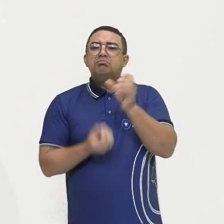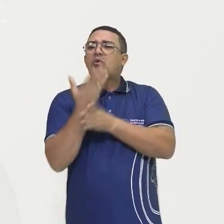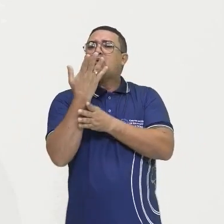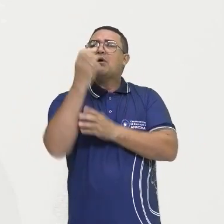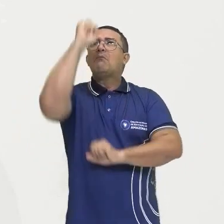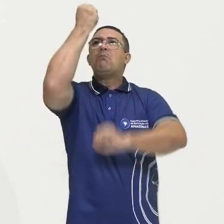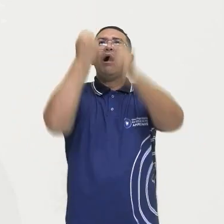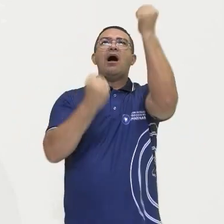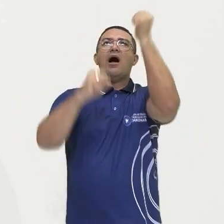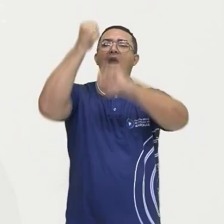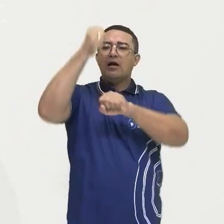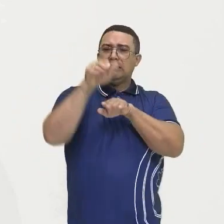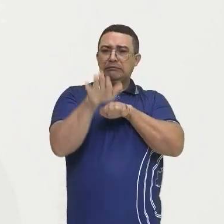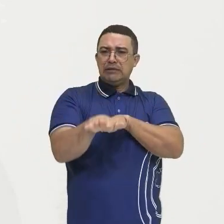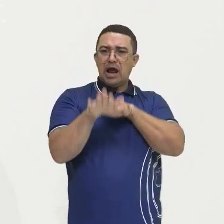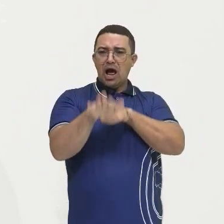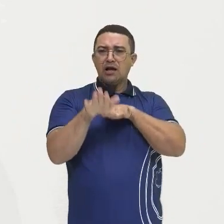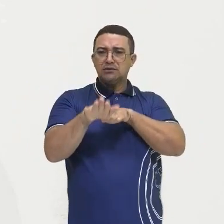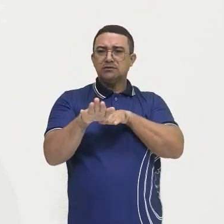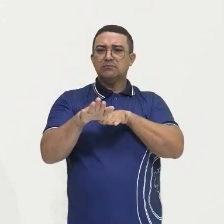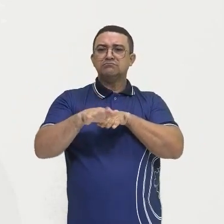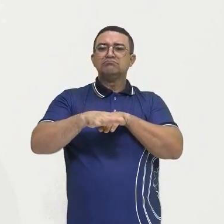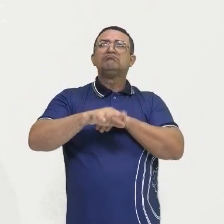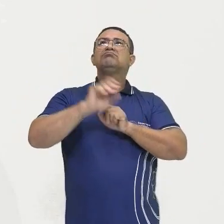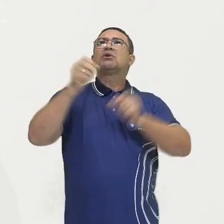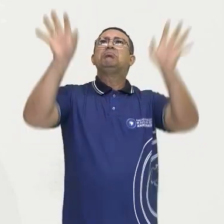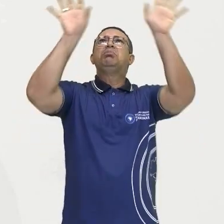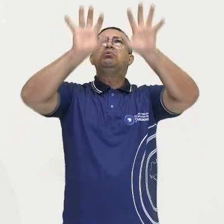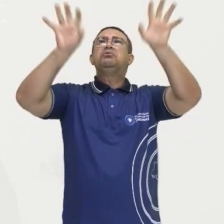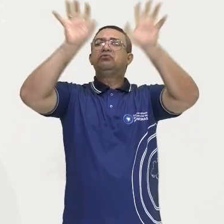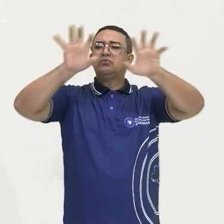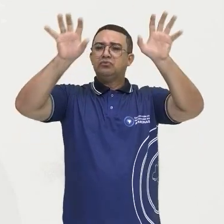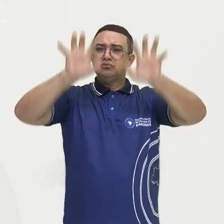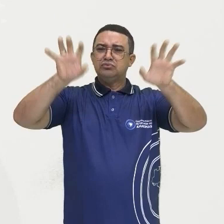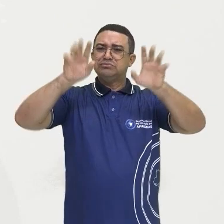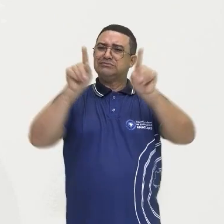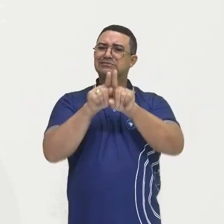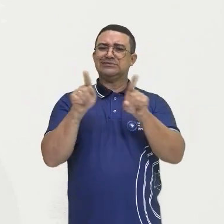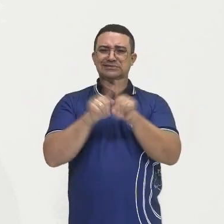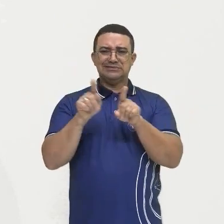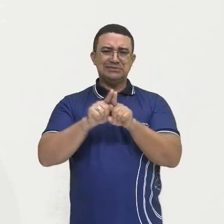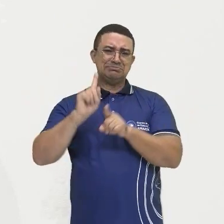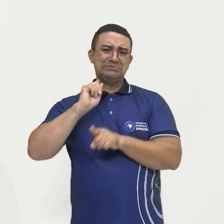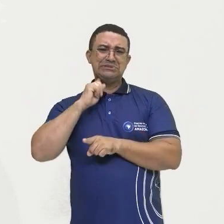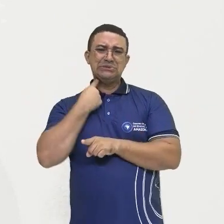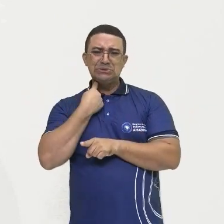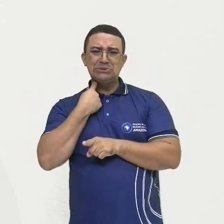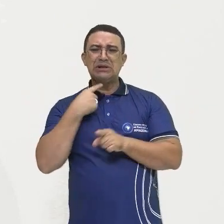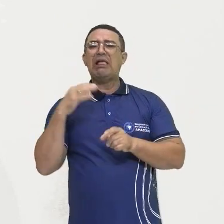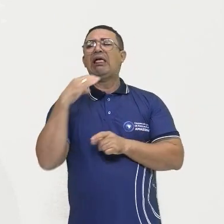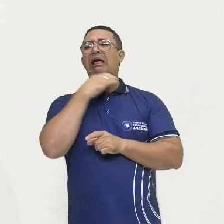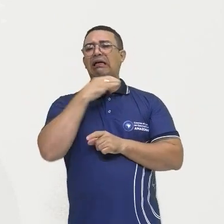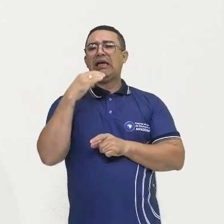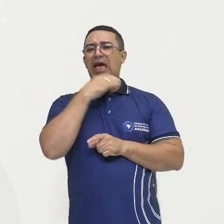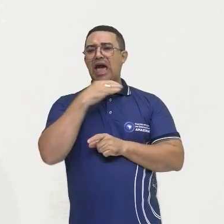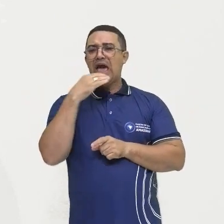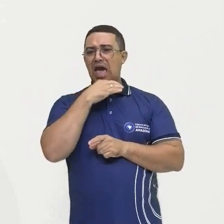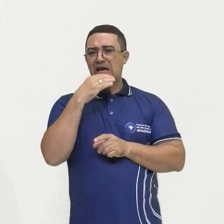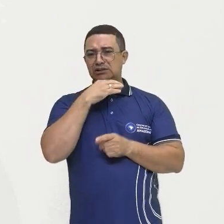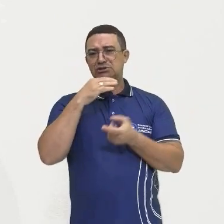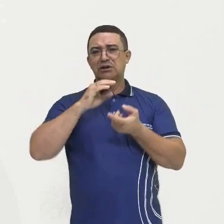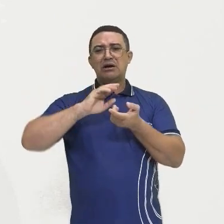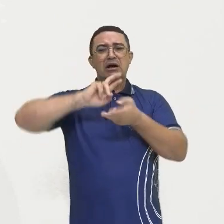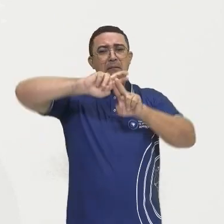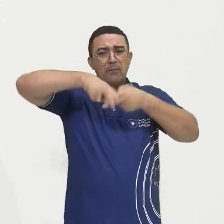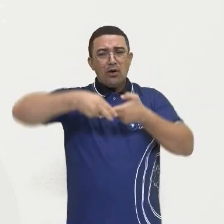de carros também nas cidades, a ilha de calor, né? Com o surgimento desse processo de verticalização, né? Com o